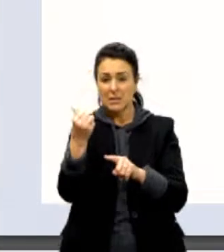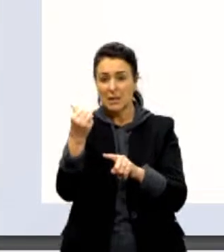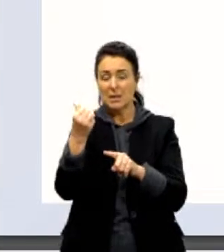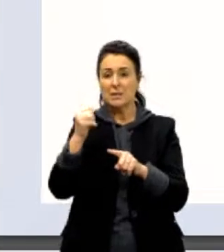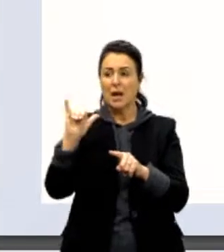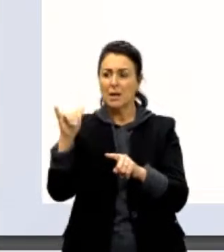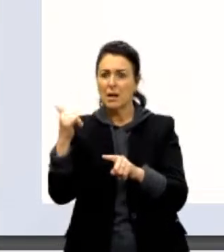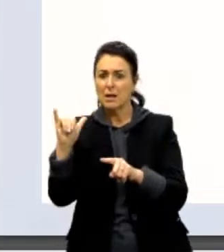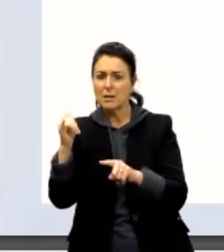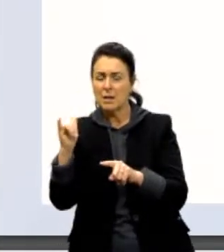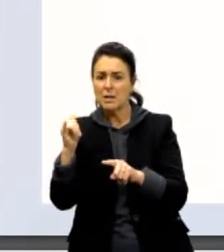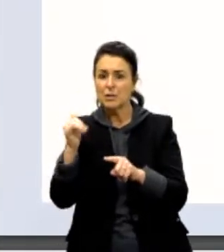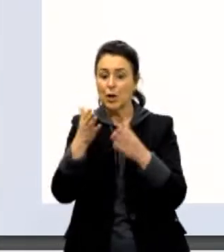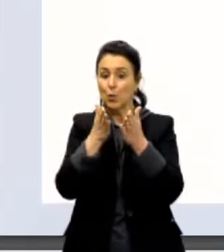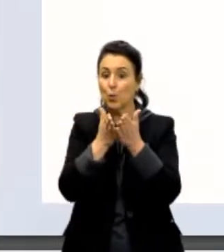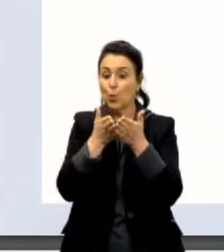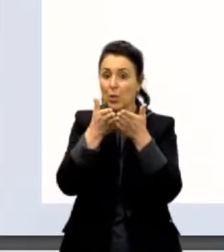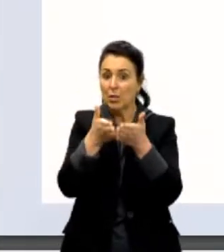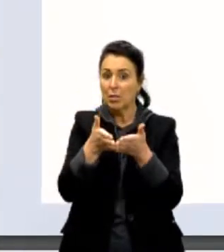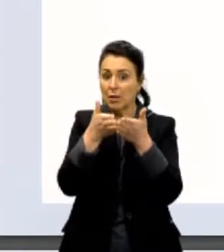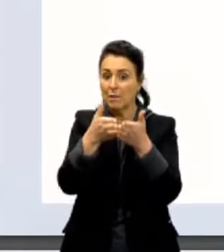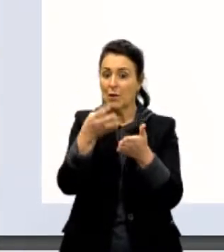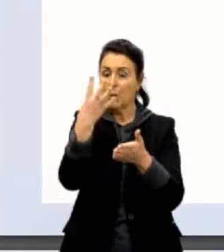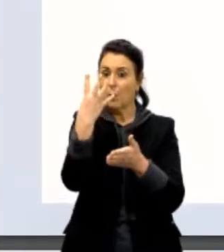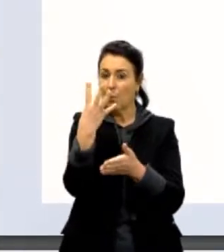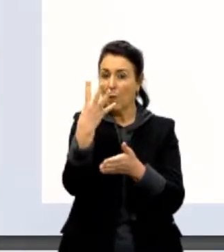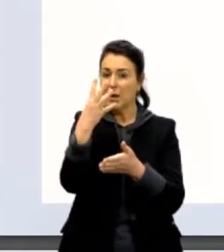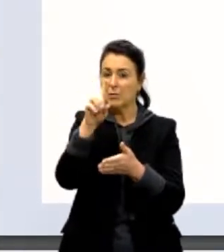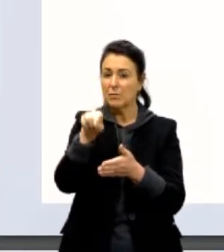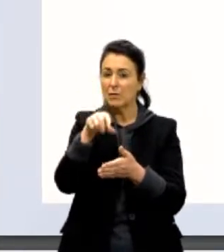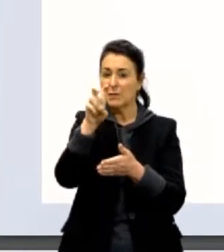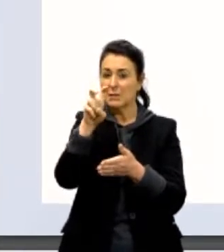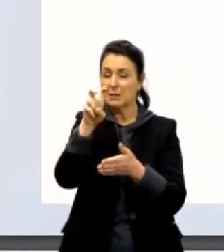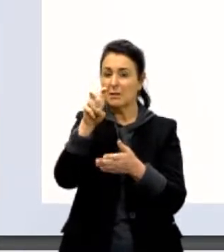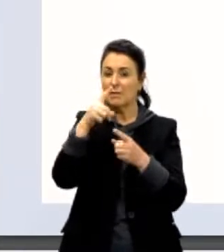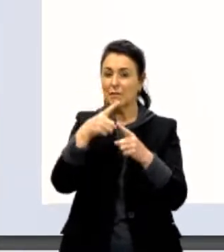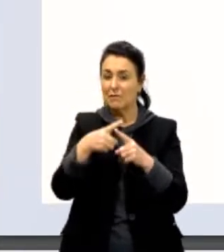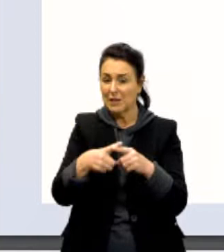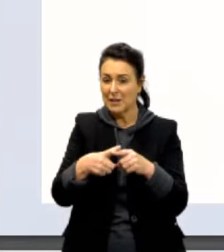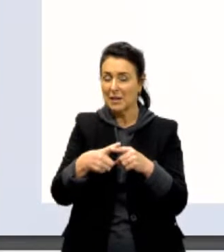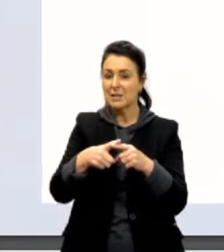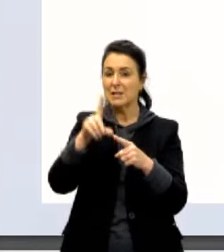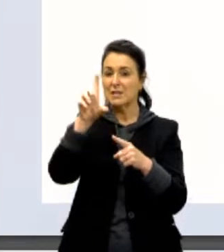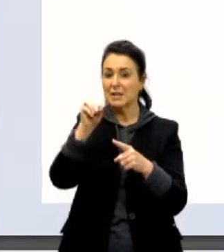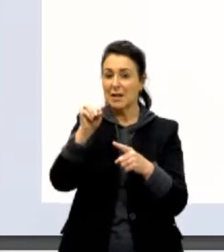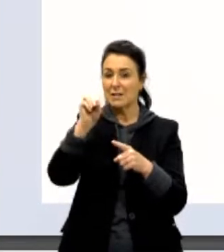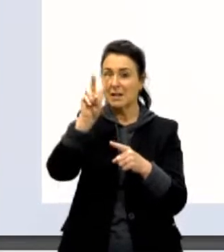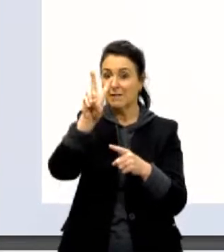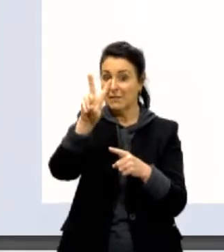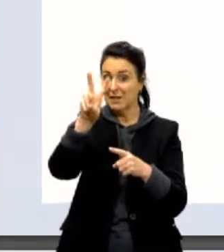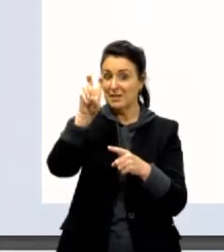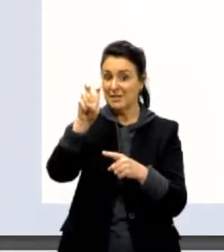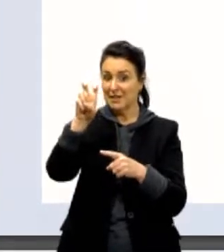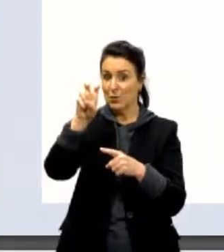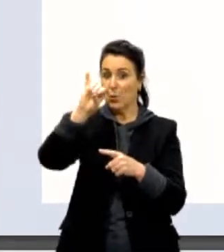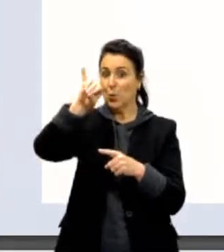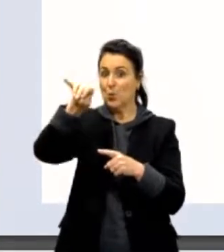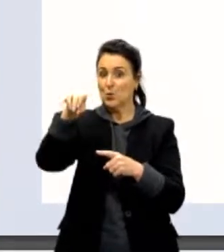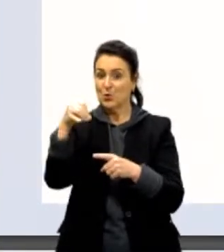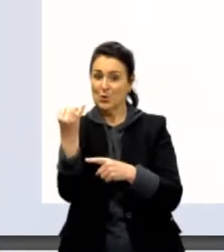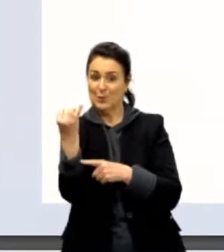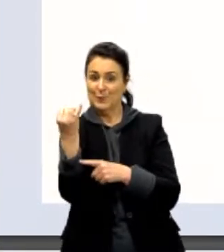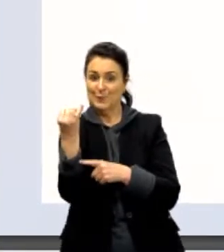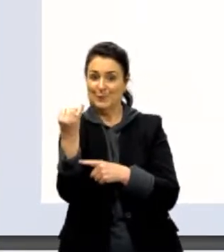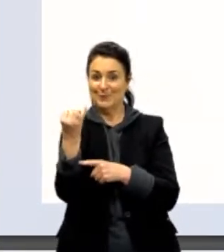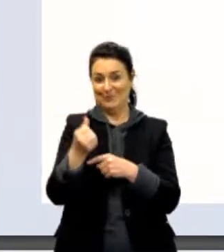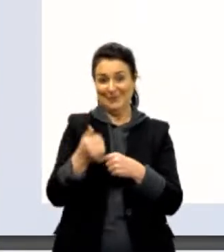desse navio cargueiro é de 4,5 vezes 10 na 25 J. Uma imagem vale